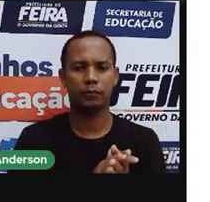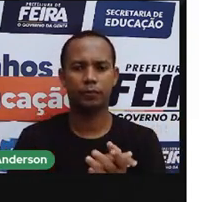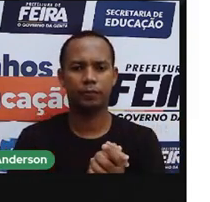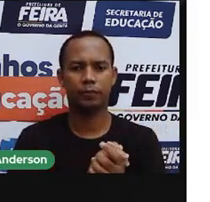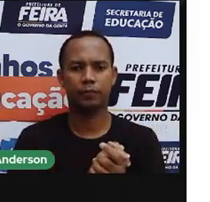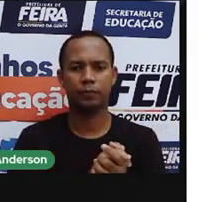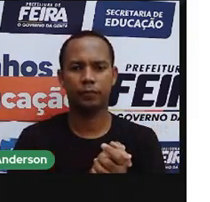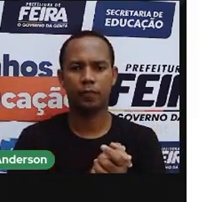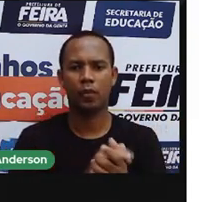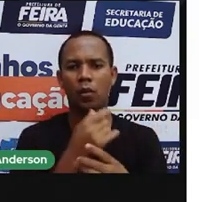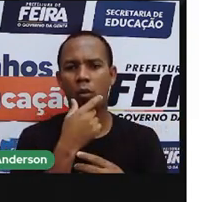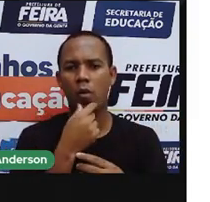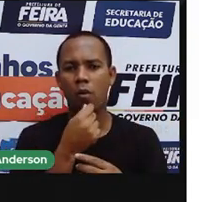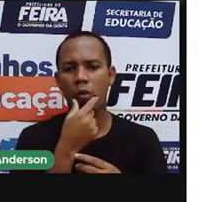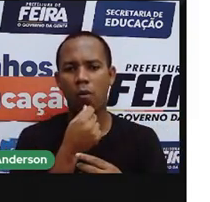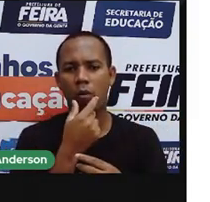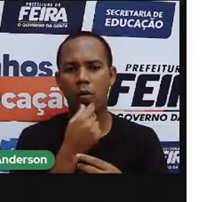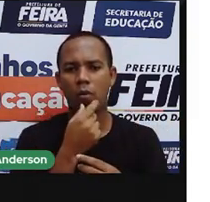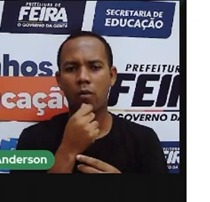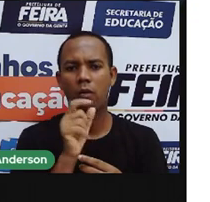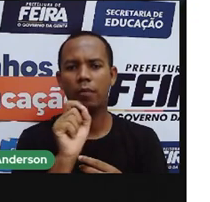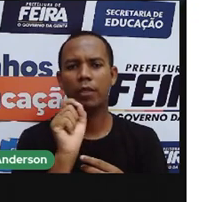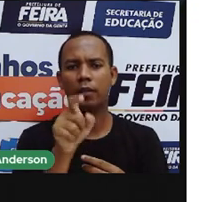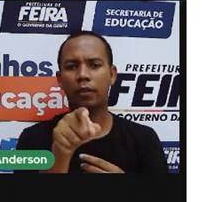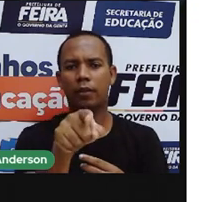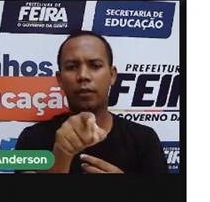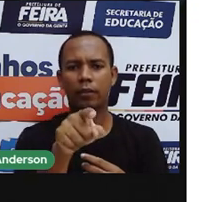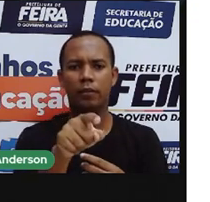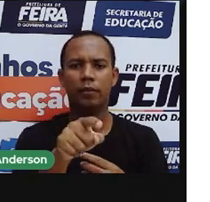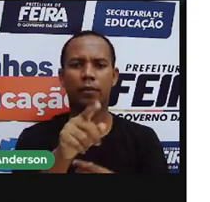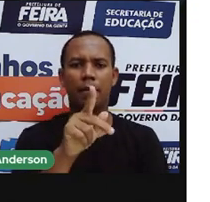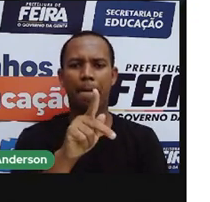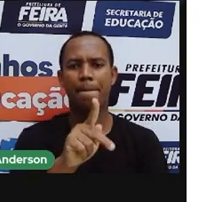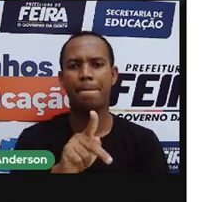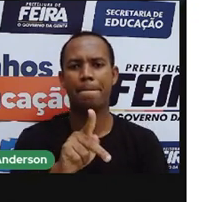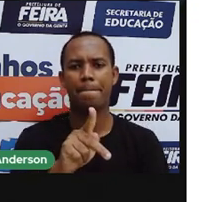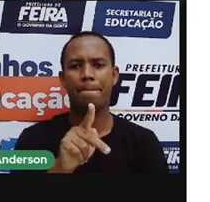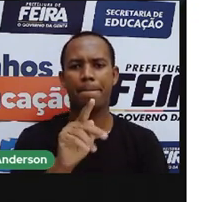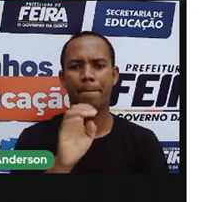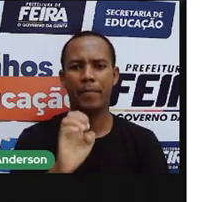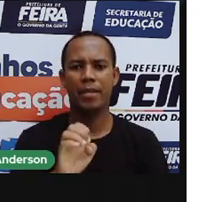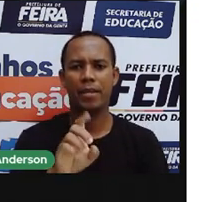É assim, esse senhorzinho aqui, super simpático, adivinha quem é? Pedro Álvares Cabral.